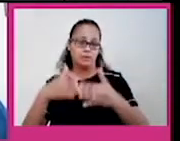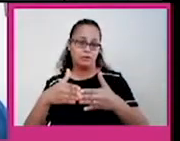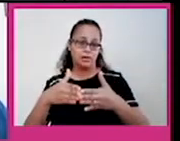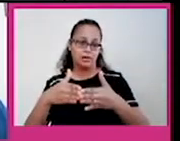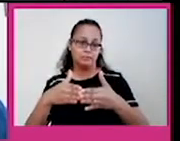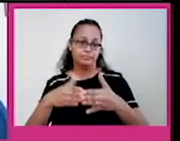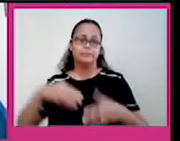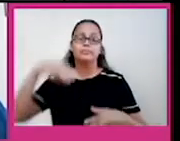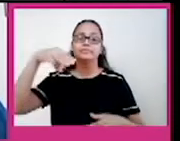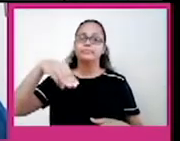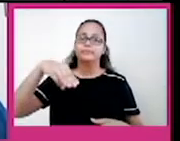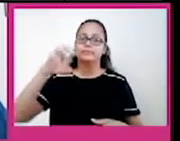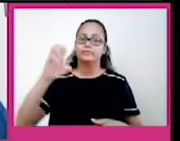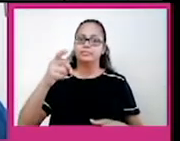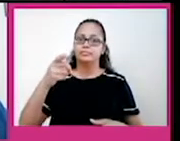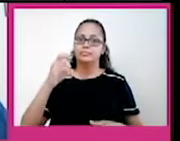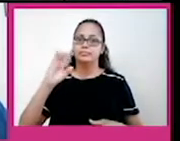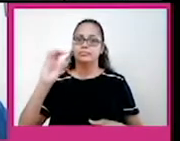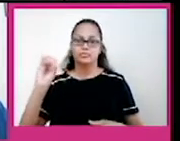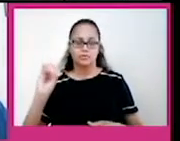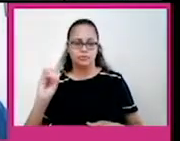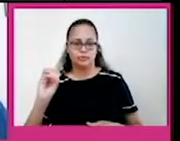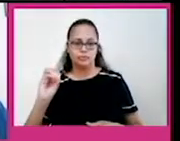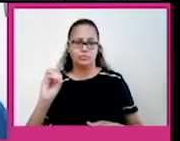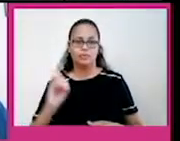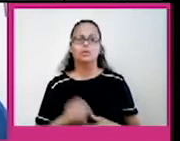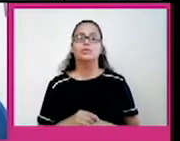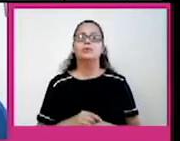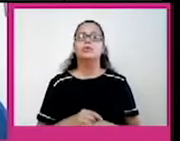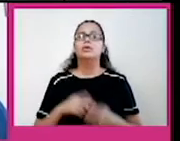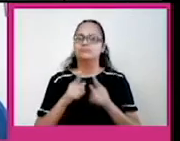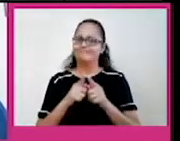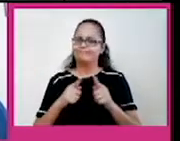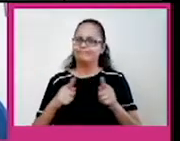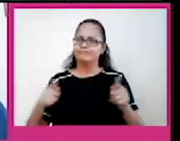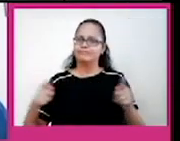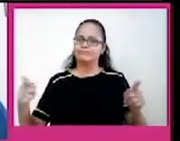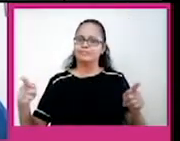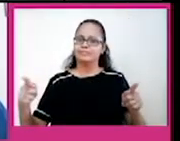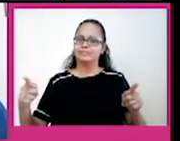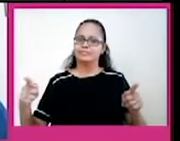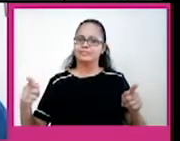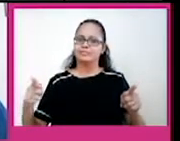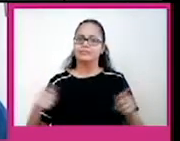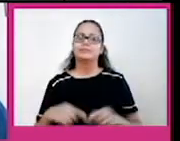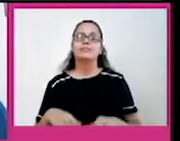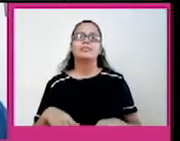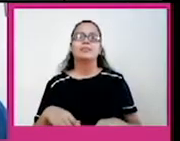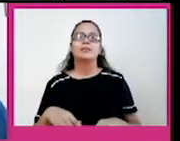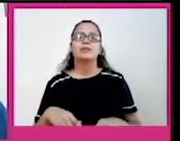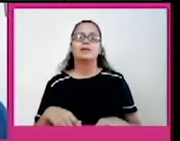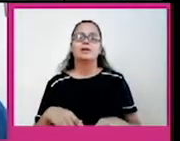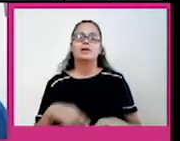Onde está o México? Ele fica na costa leste, no Golfo do México. São largas planícies sedimentares com pântanos, mangues e